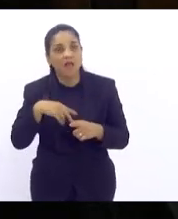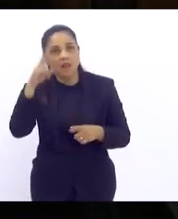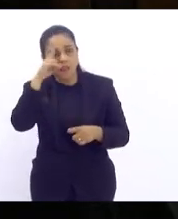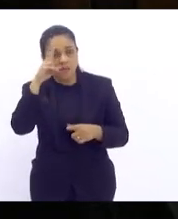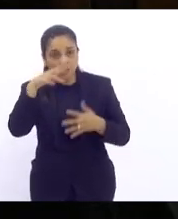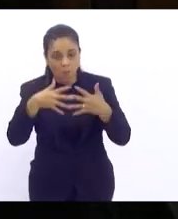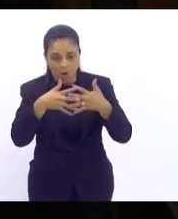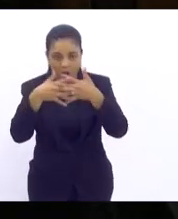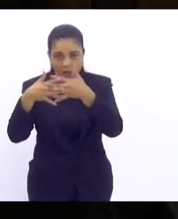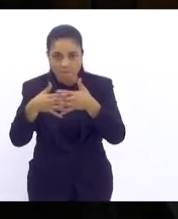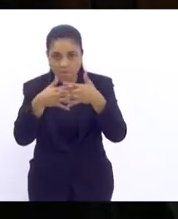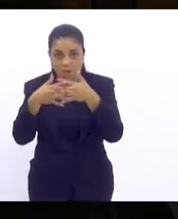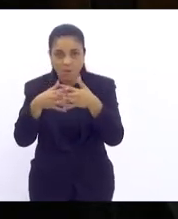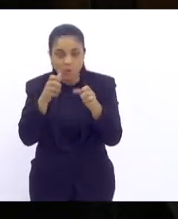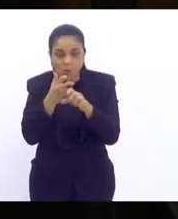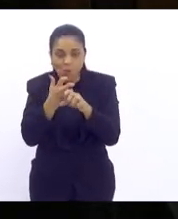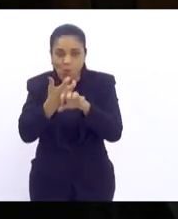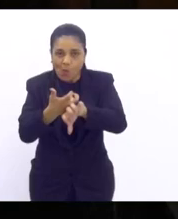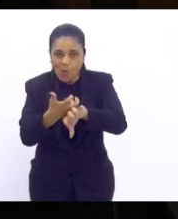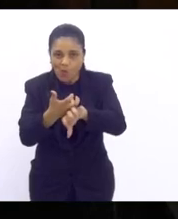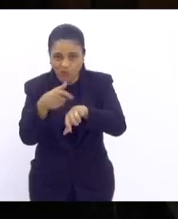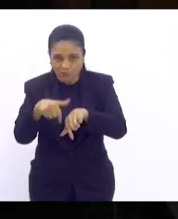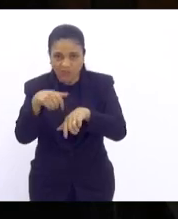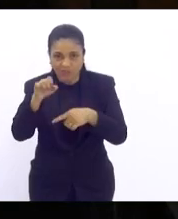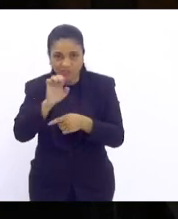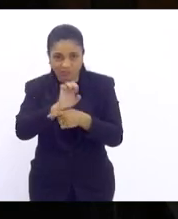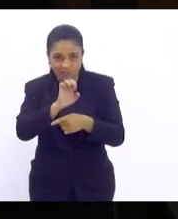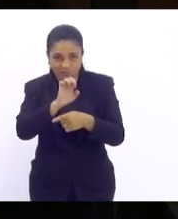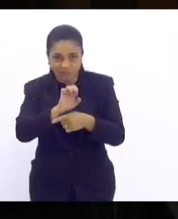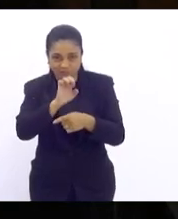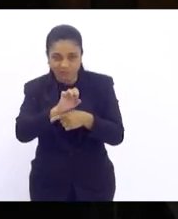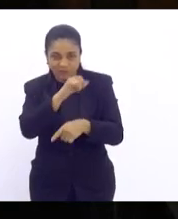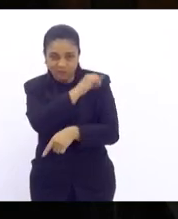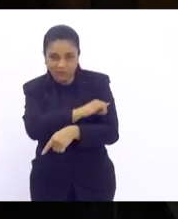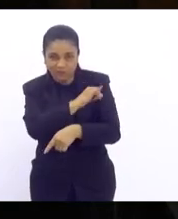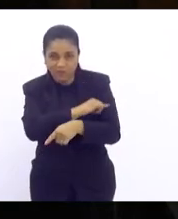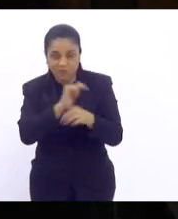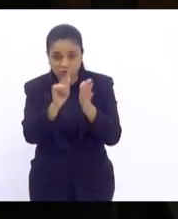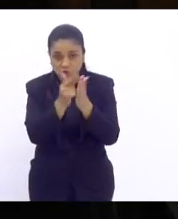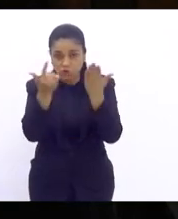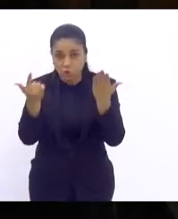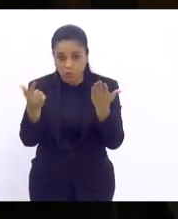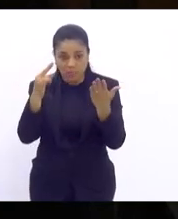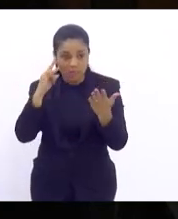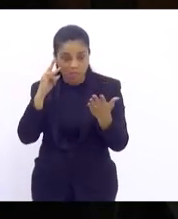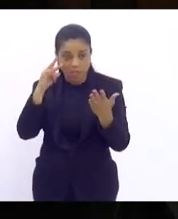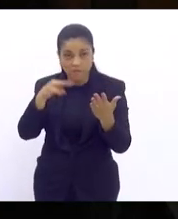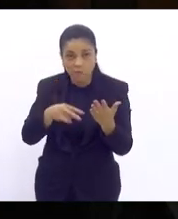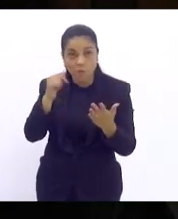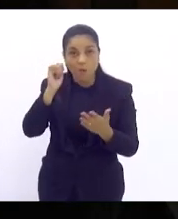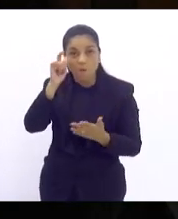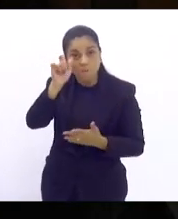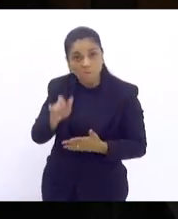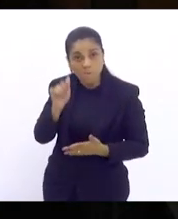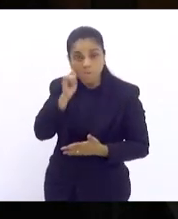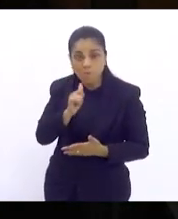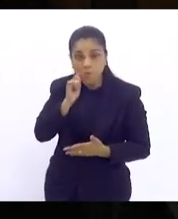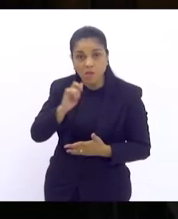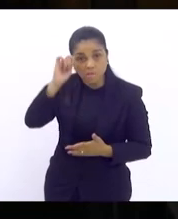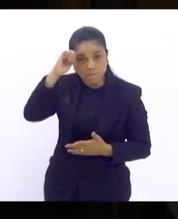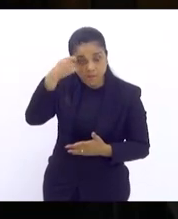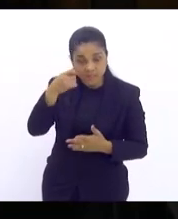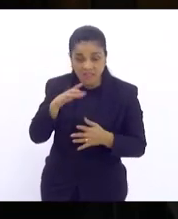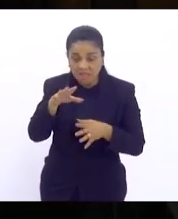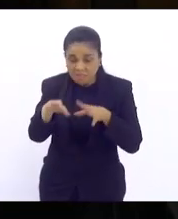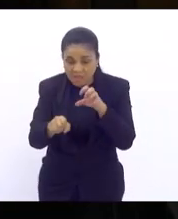osso aqui no Rio de Janeiro e estampou todas as capas de jornais quando nós tivemos uma mulher preta catando